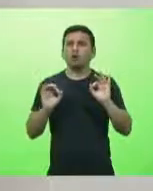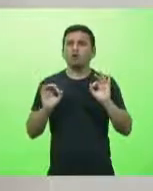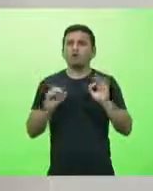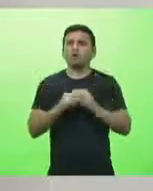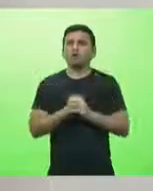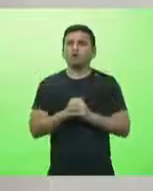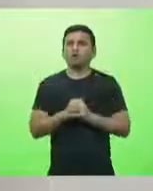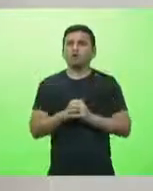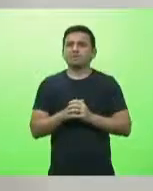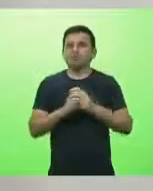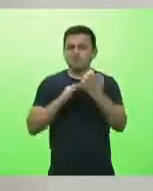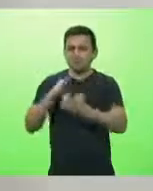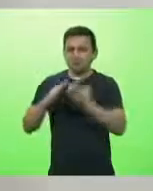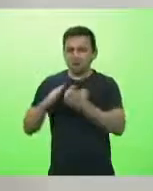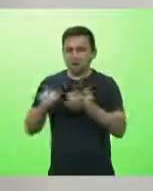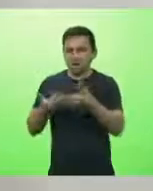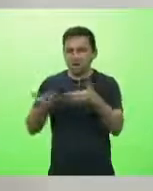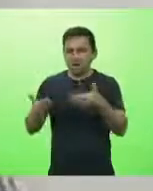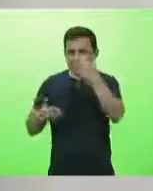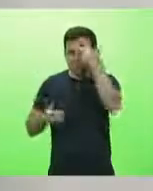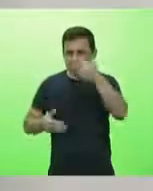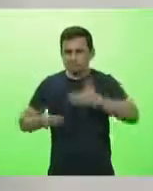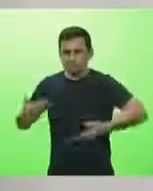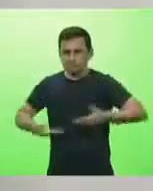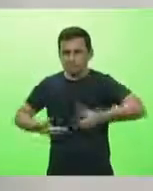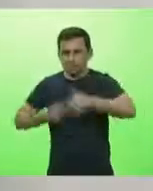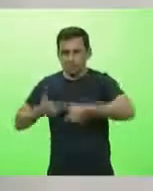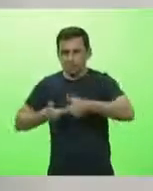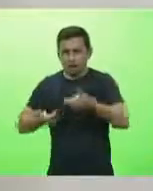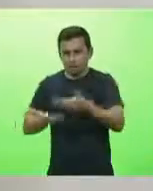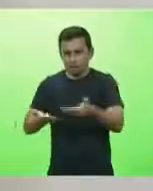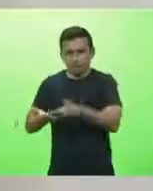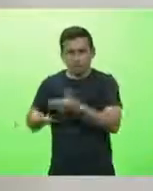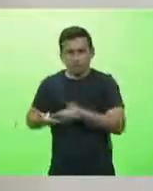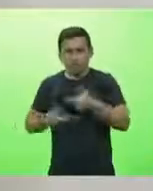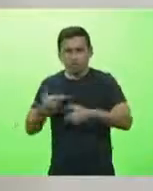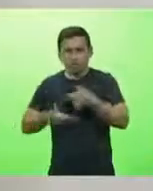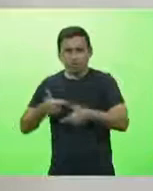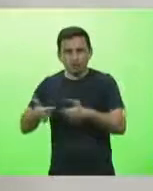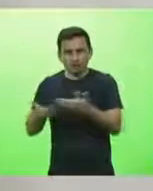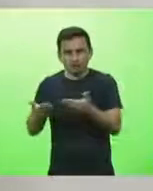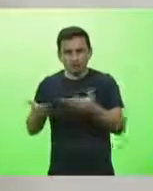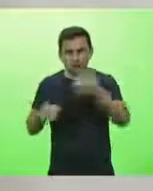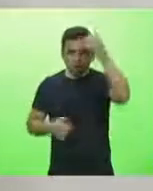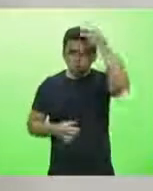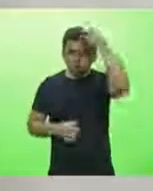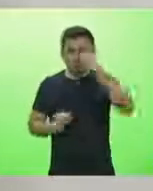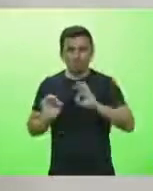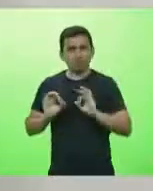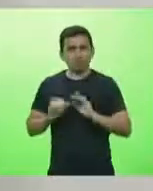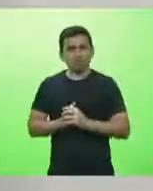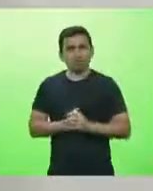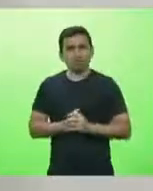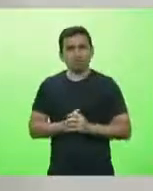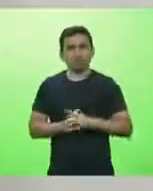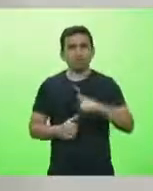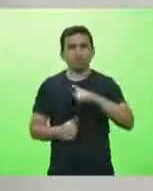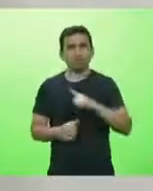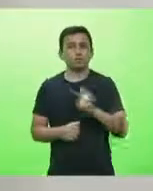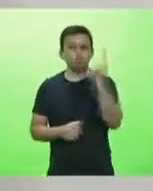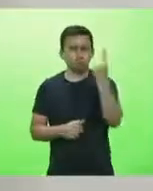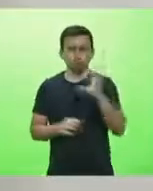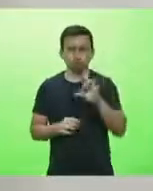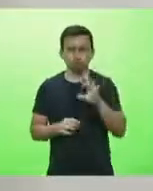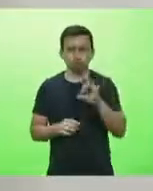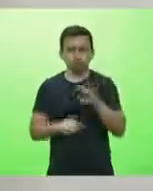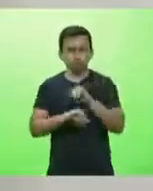empregados têm que pagar essa conta perdendo seus empregos. E por que nós dizemos isso? Não é a única, não é essa a única manifestação que nós tivemos. Olha